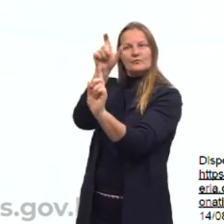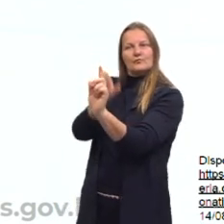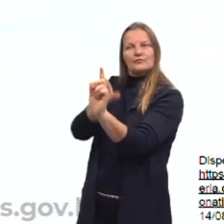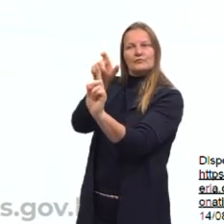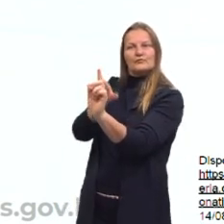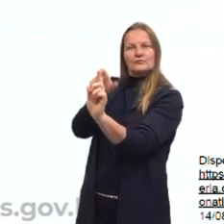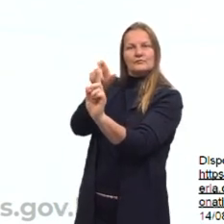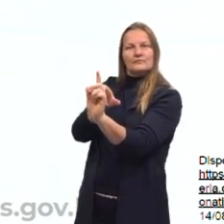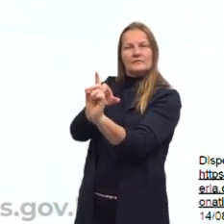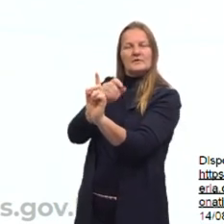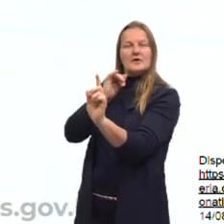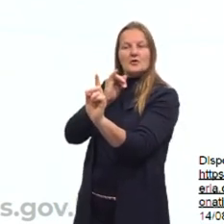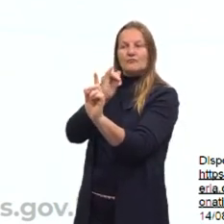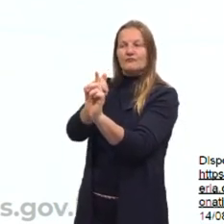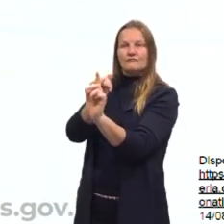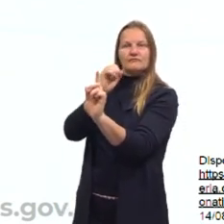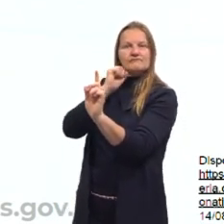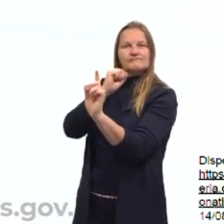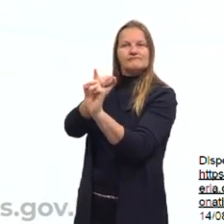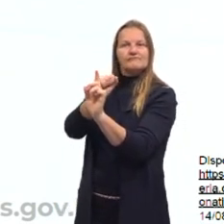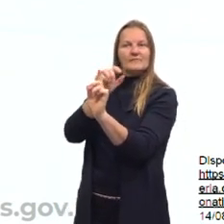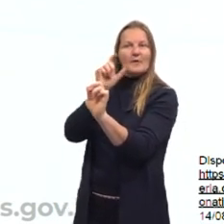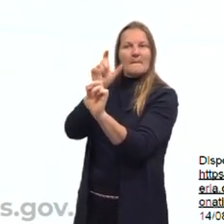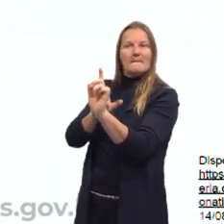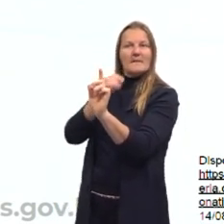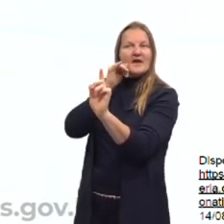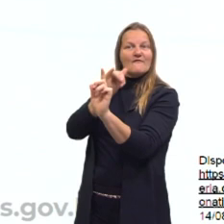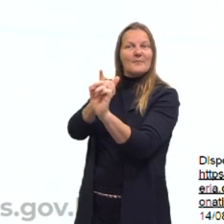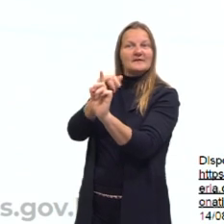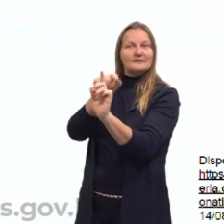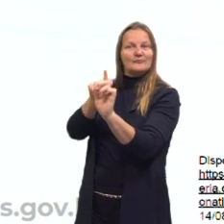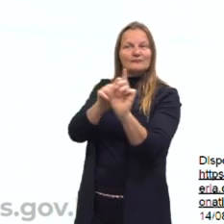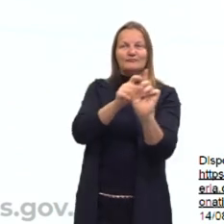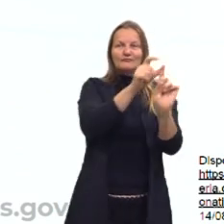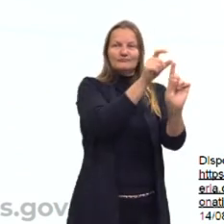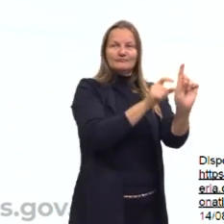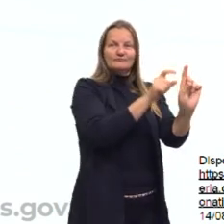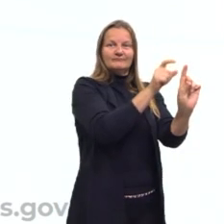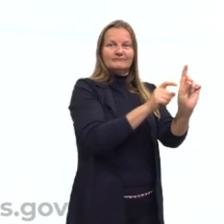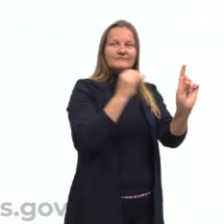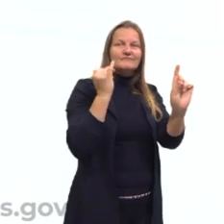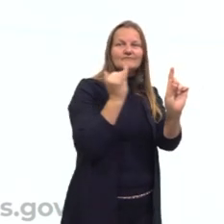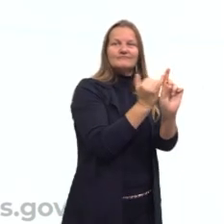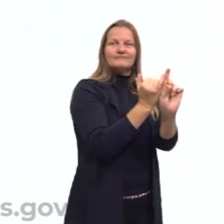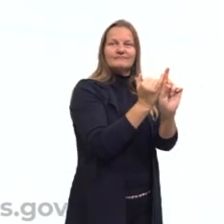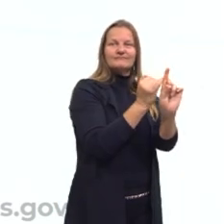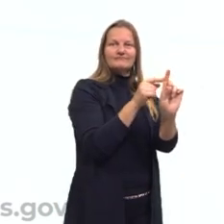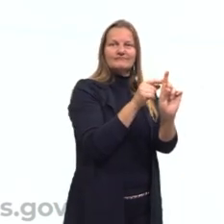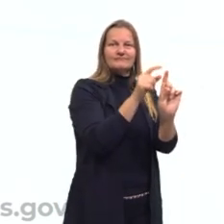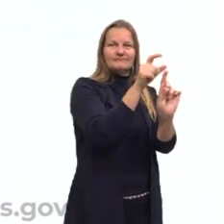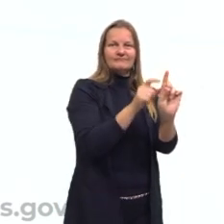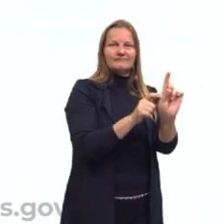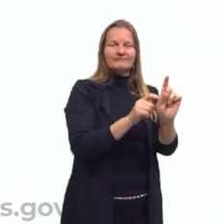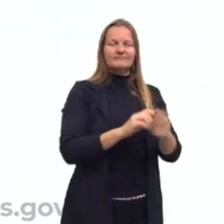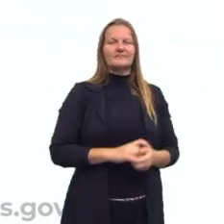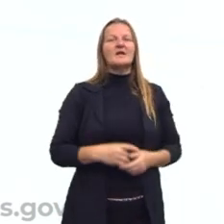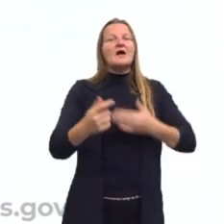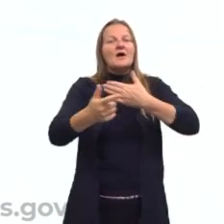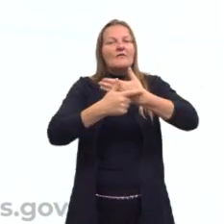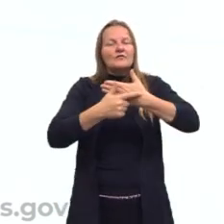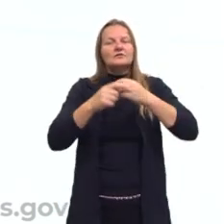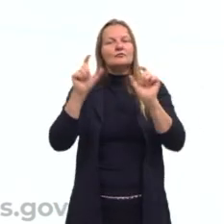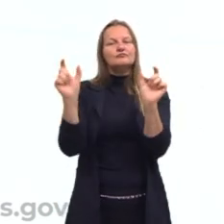dirige, quem eu quero atingir, qual é ali o meu público-alvo. A função